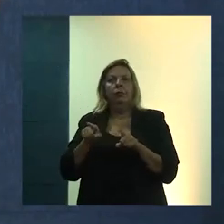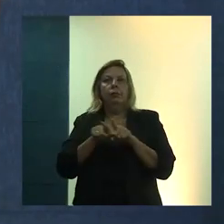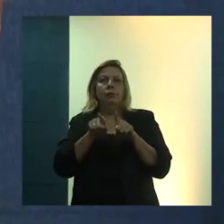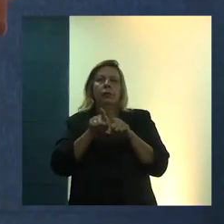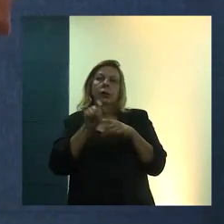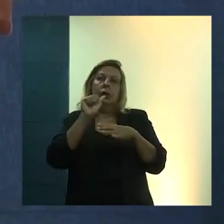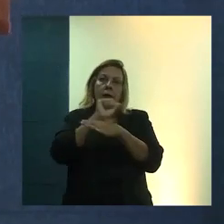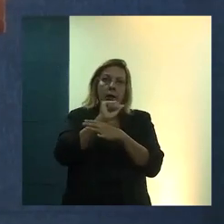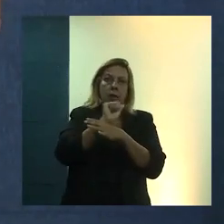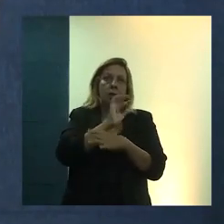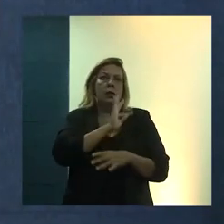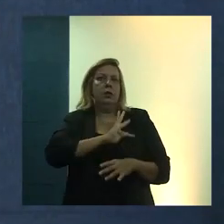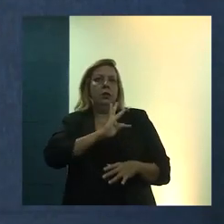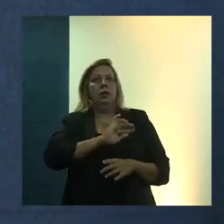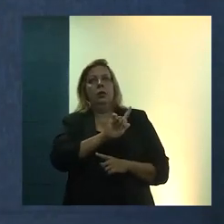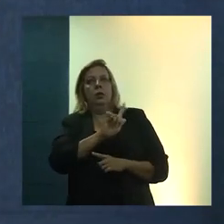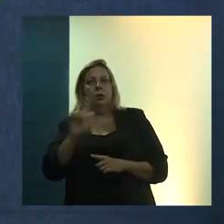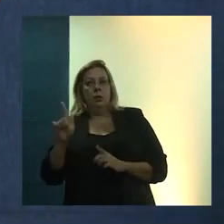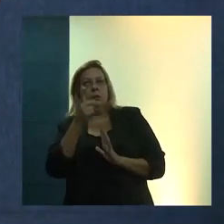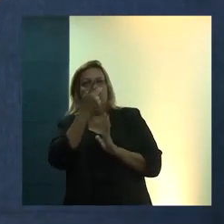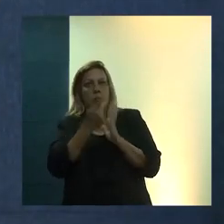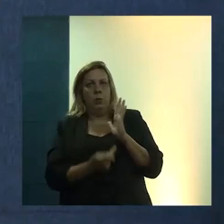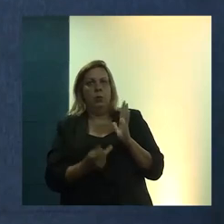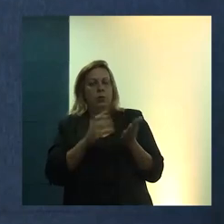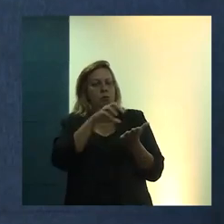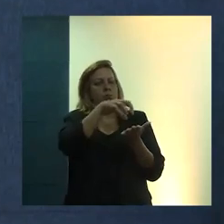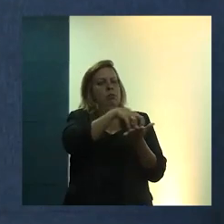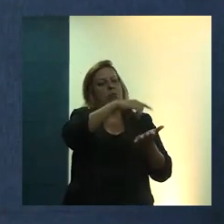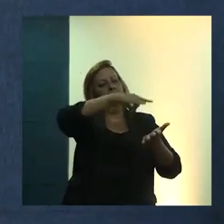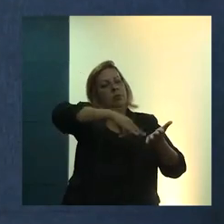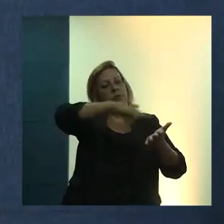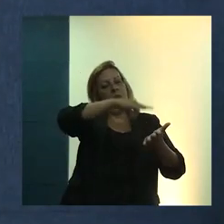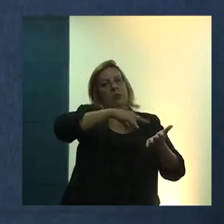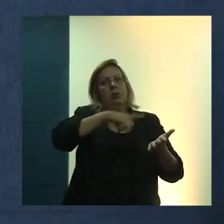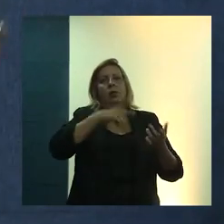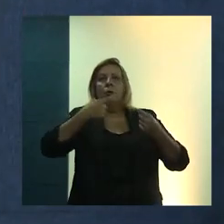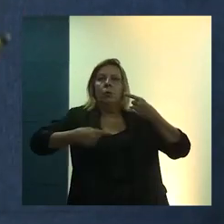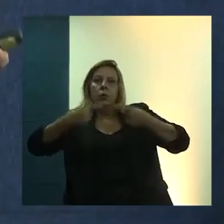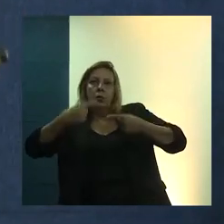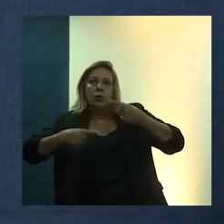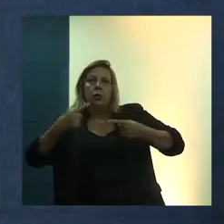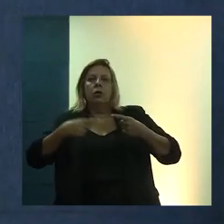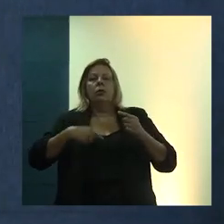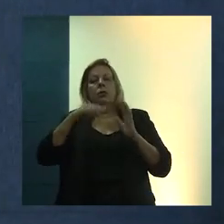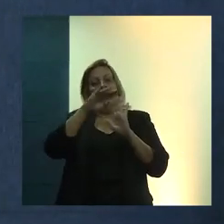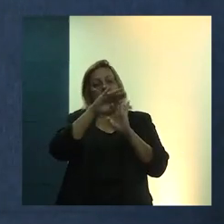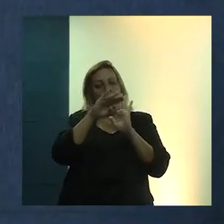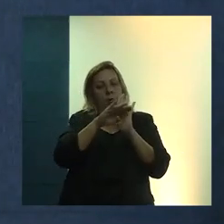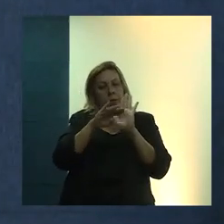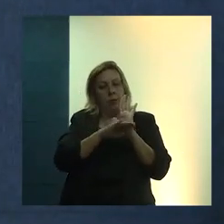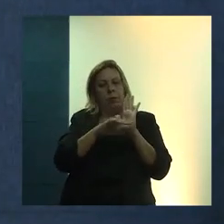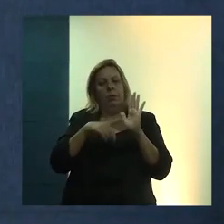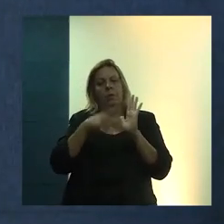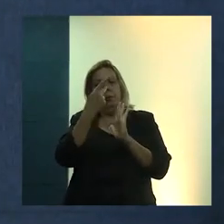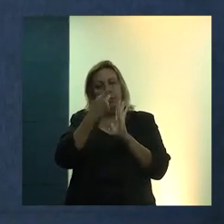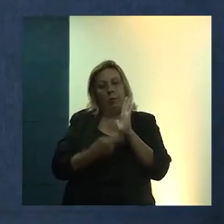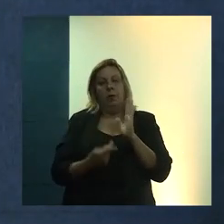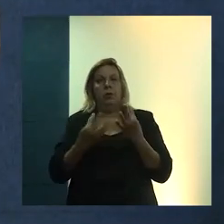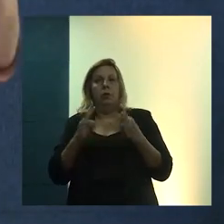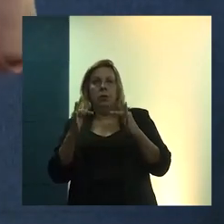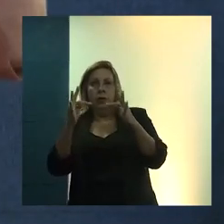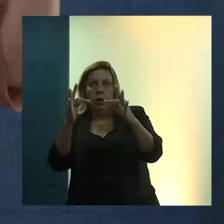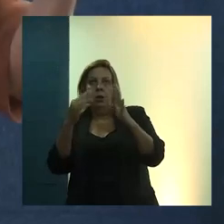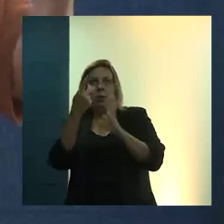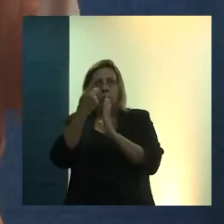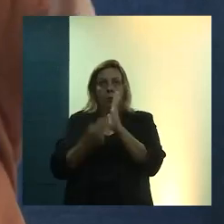assessoria técnica e gestão a projetos, núcleo de documentação, políticas, programas e projetos, tecnologia de projeto de